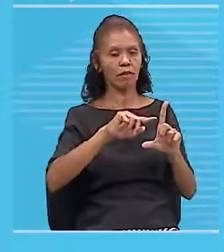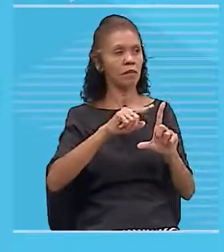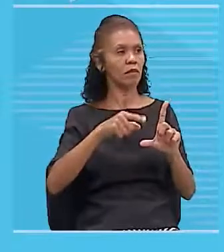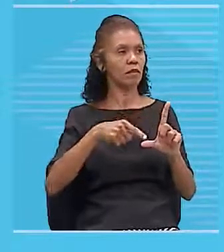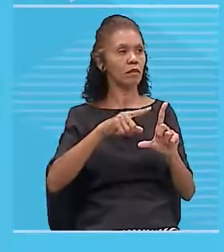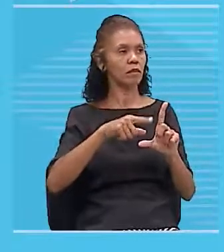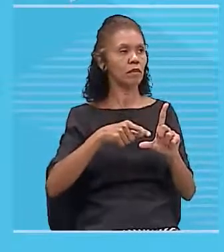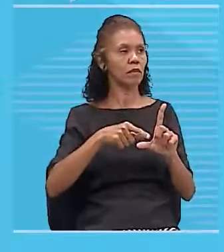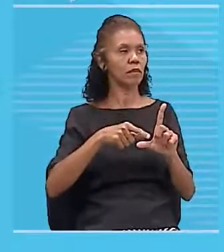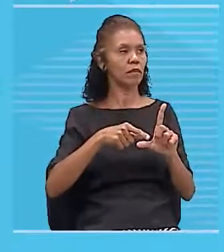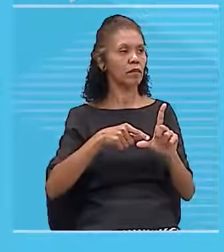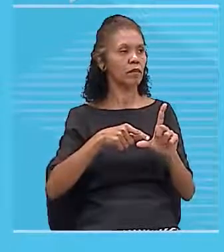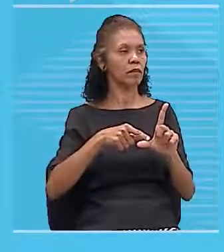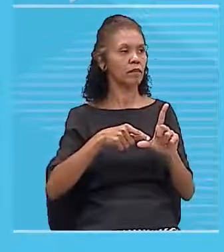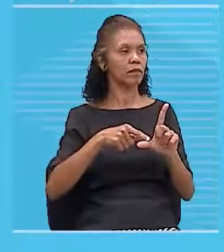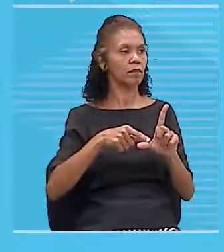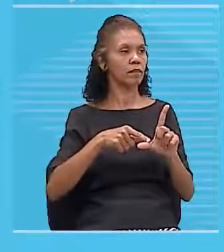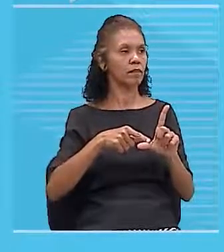perpendicular